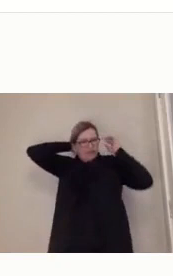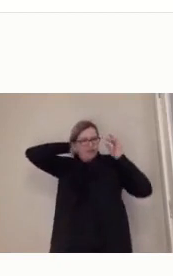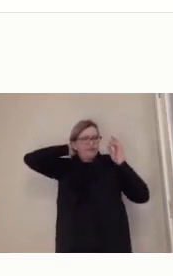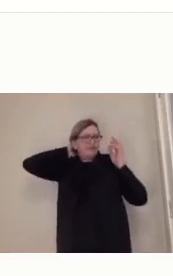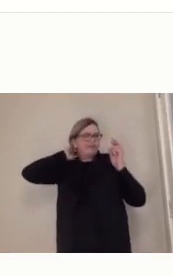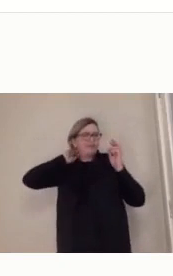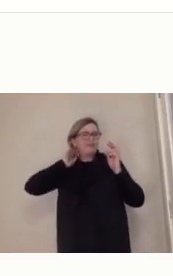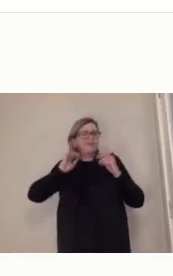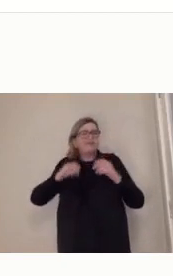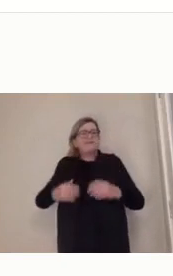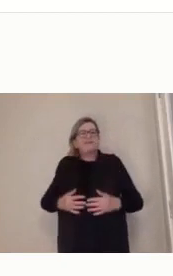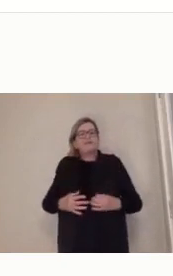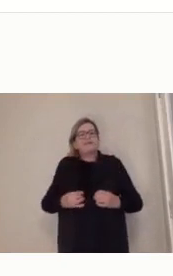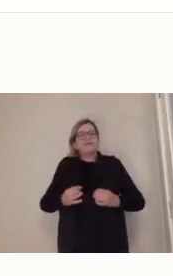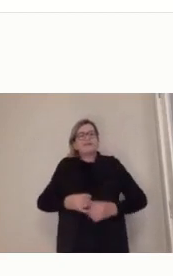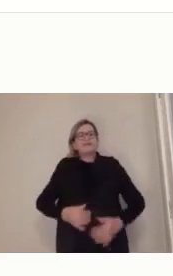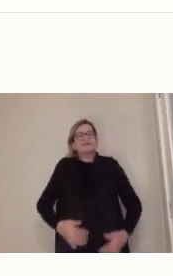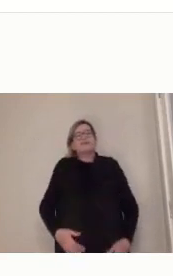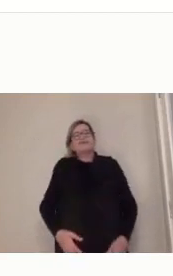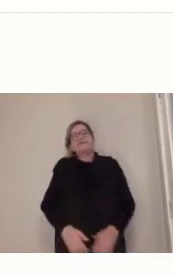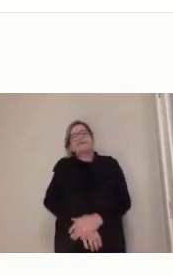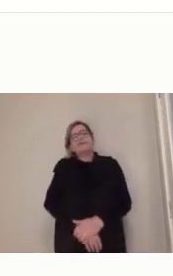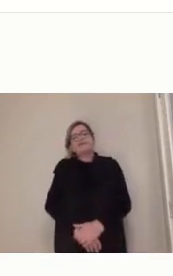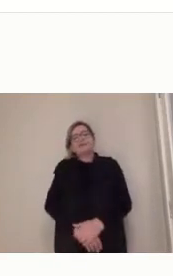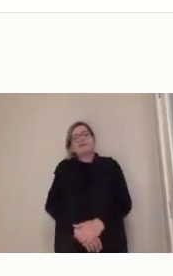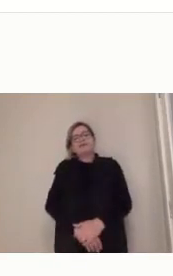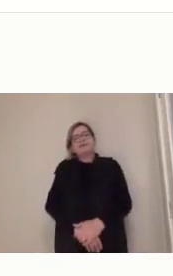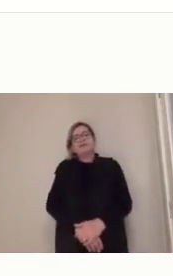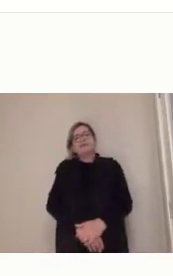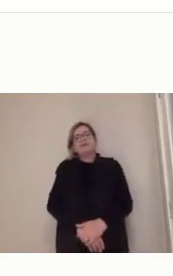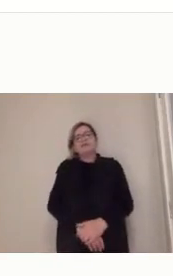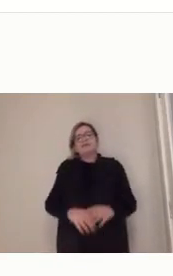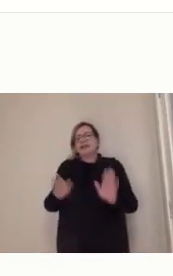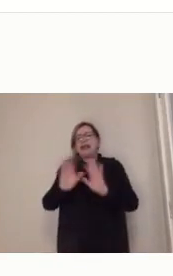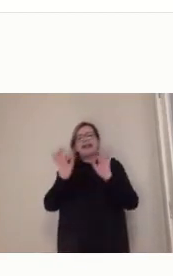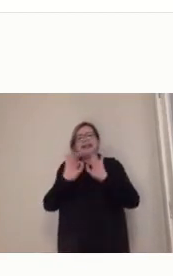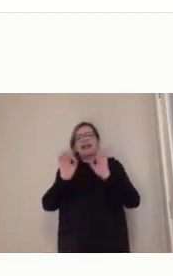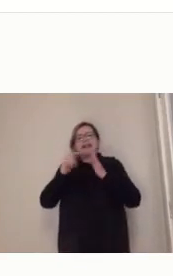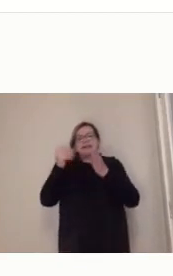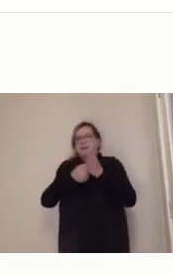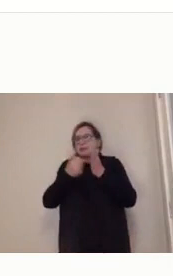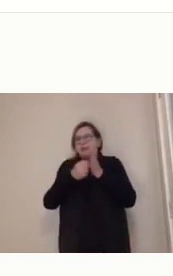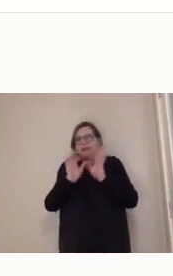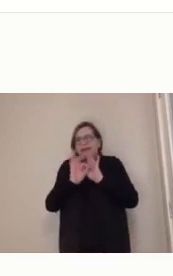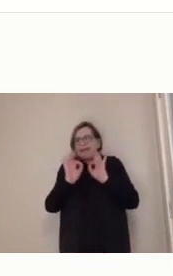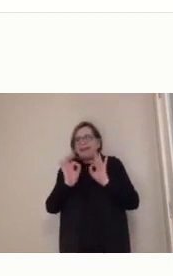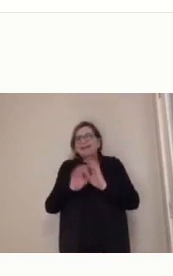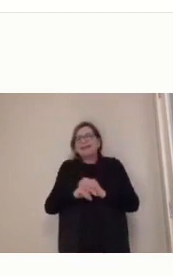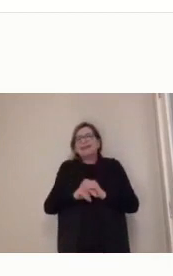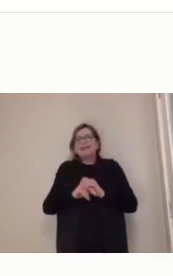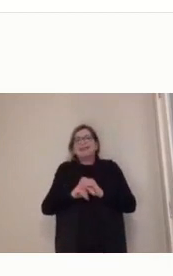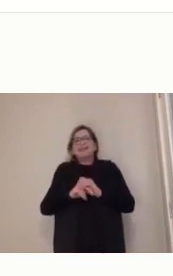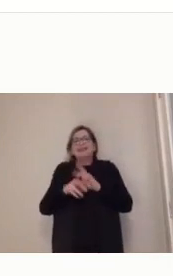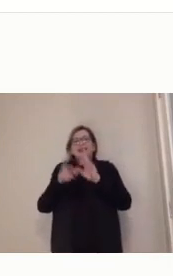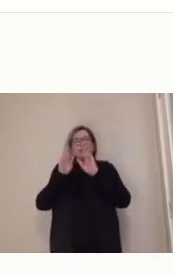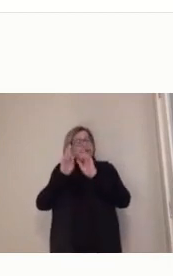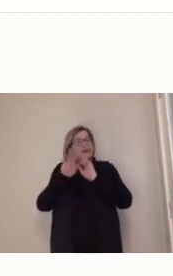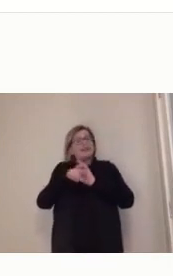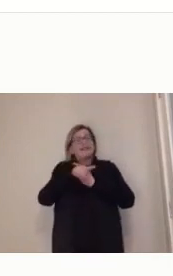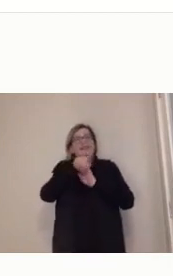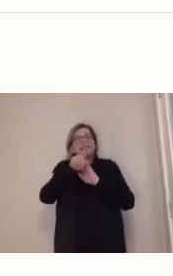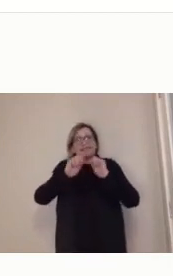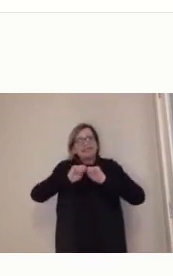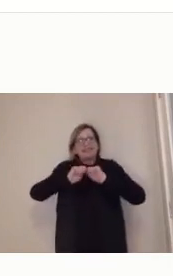Acho que não temos questões, né? Tomara que... Obrigada, Patrícia, não temos questões. Tomara que a questão do